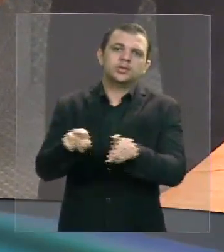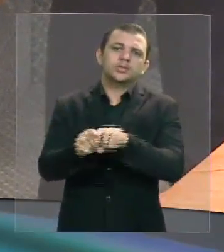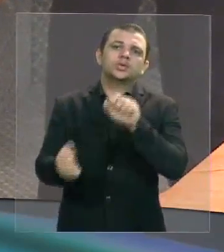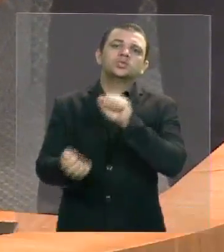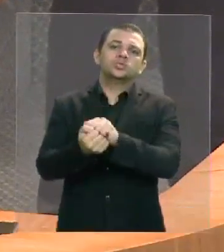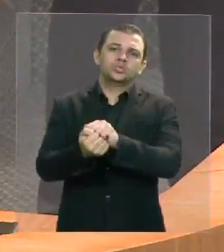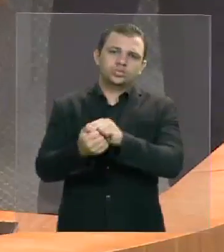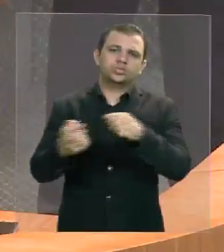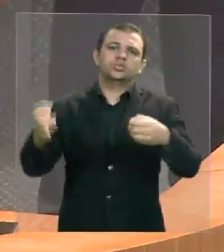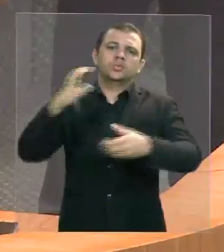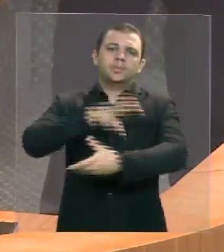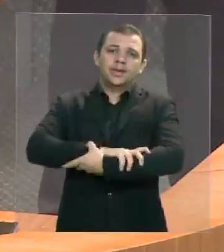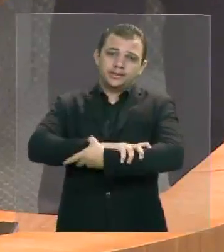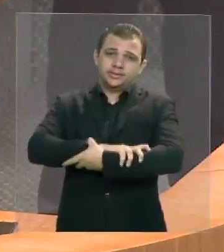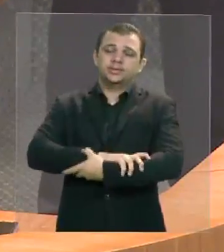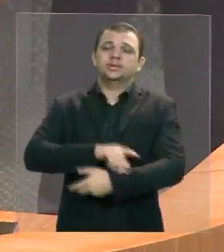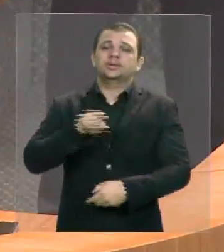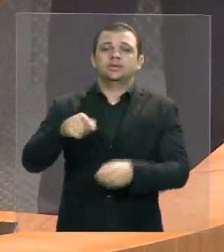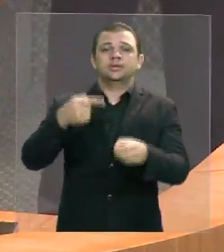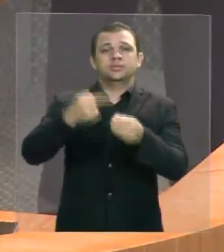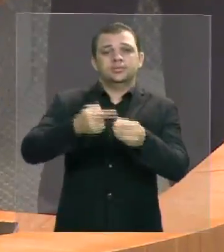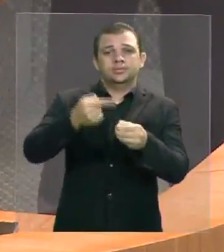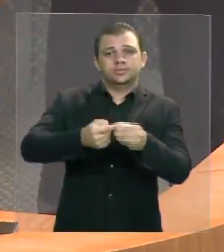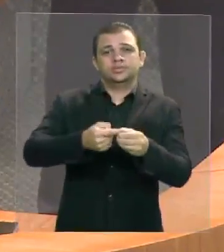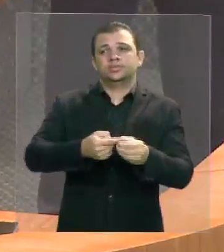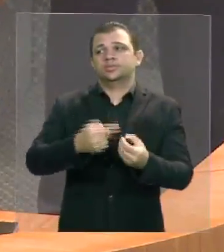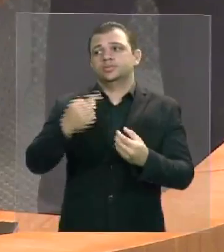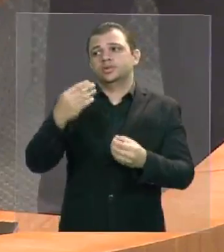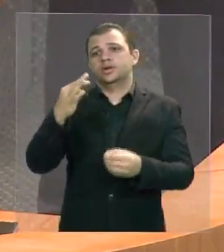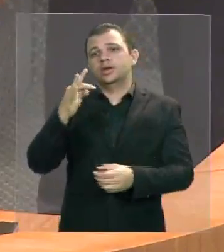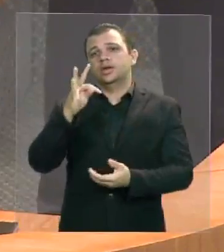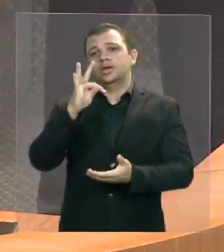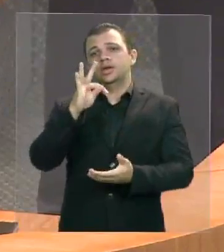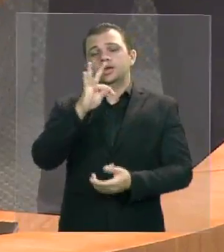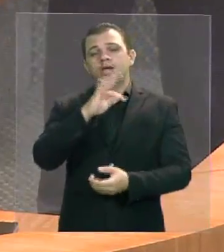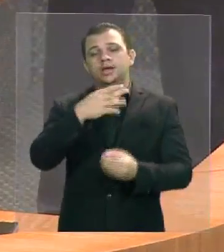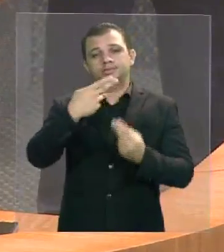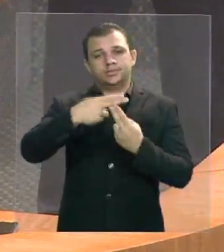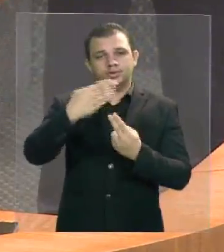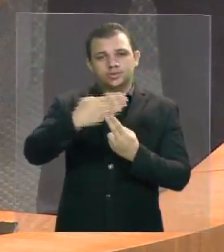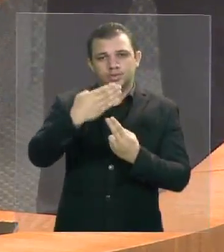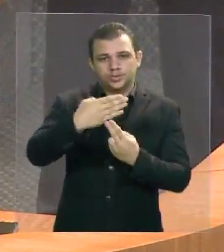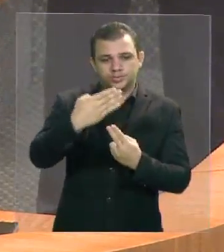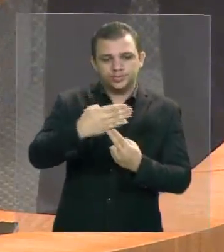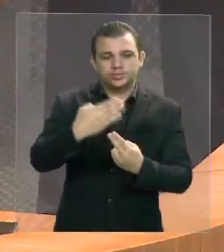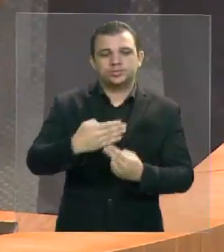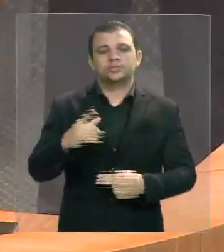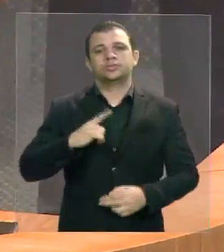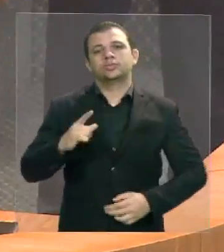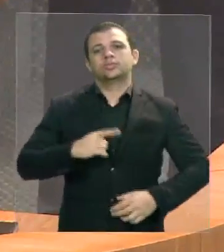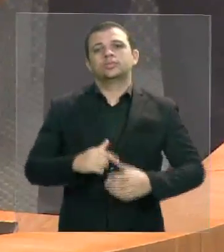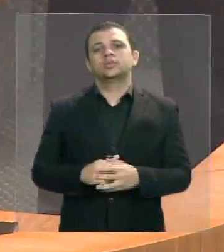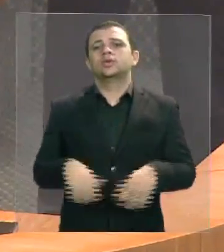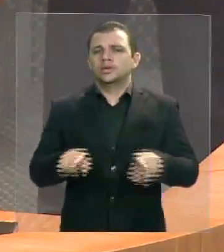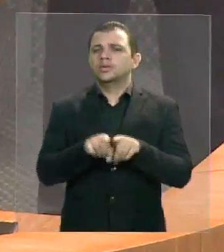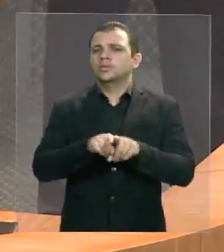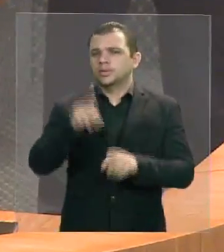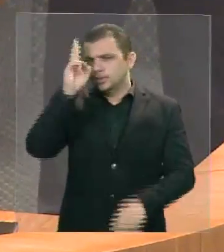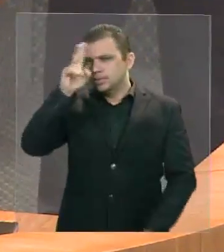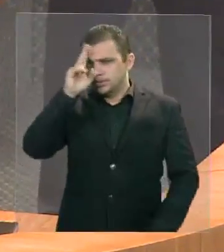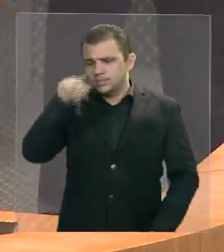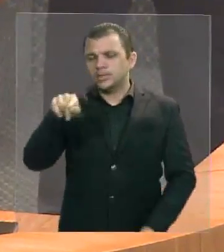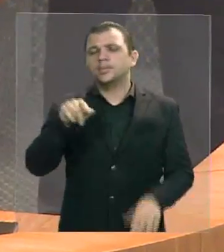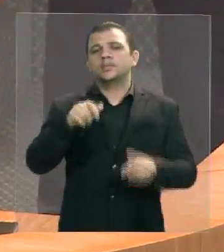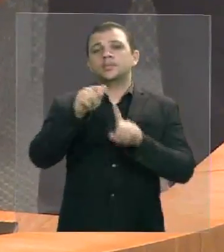esquecer, deputado Cabo Campos de que no mês de julho também foi um mês glorioso para a Polícia Militar onde foram